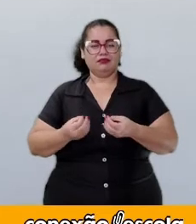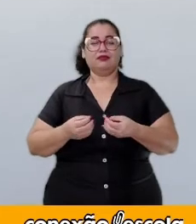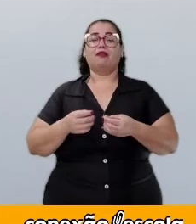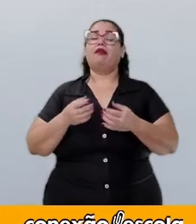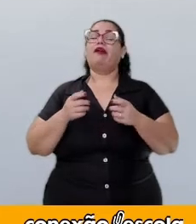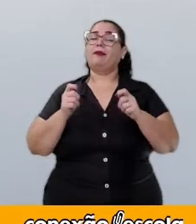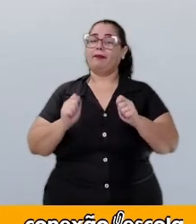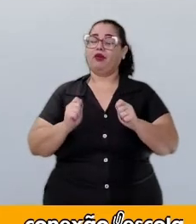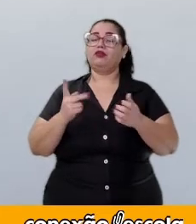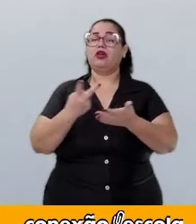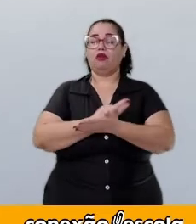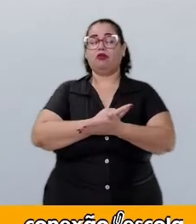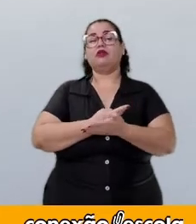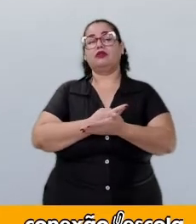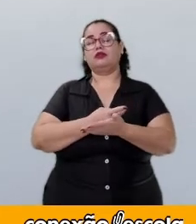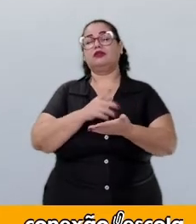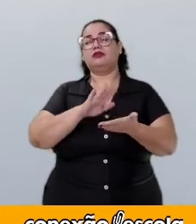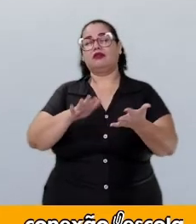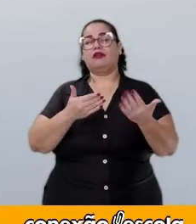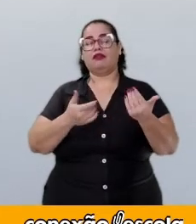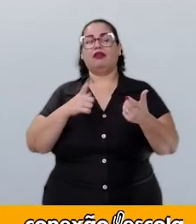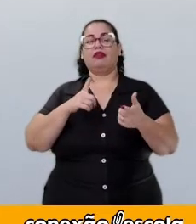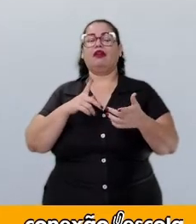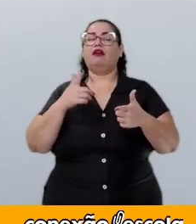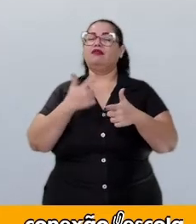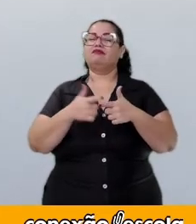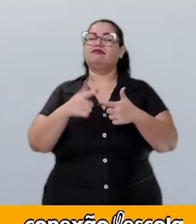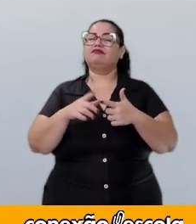atletas à síndrome de burnout.